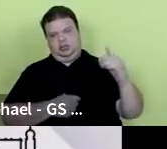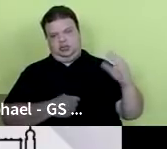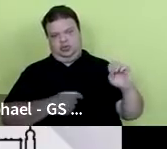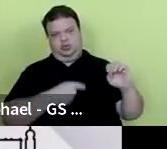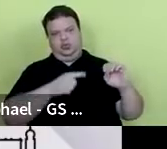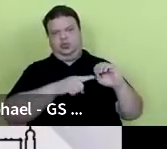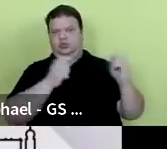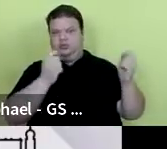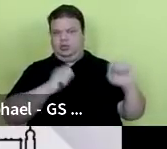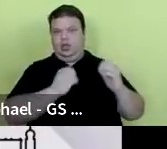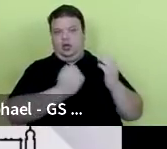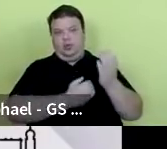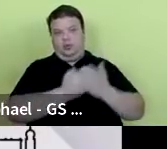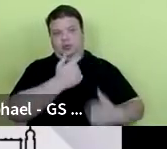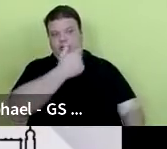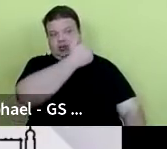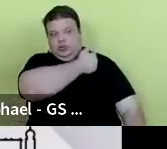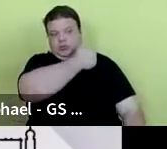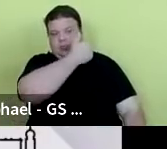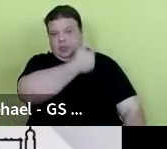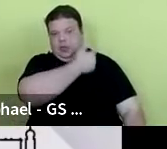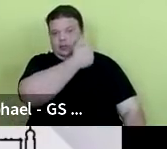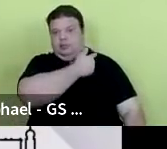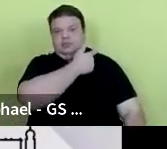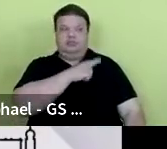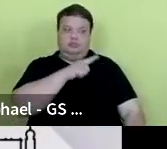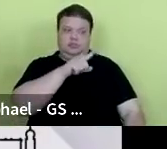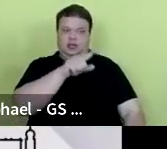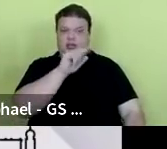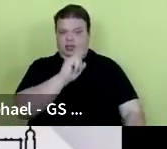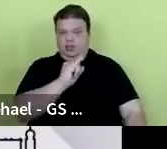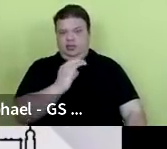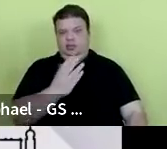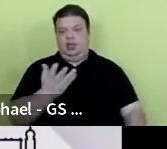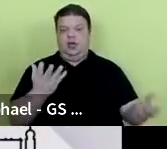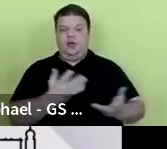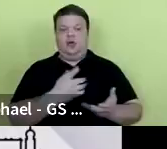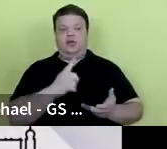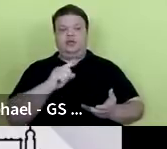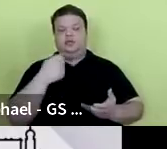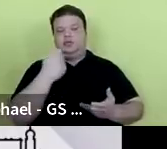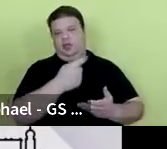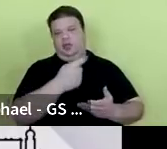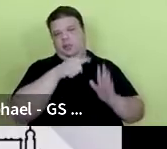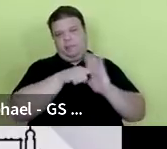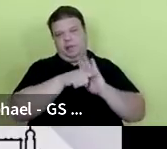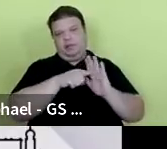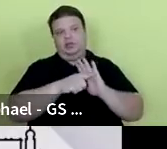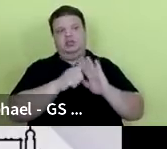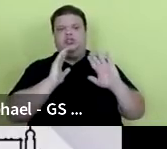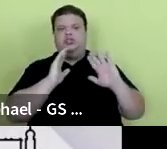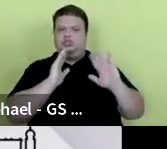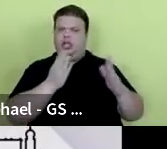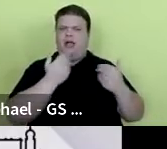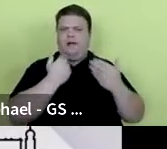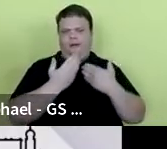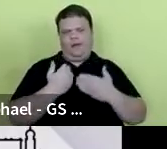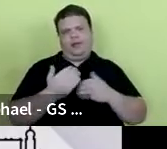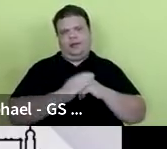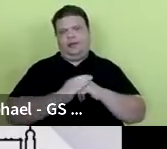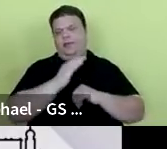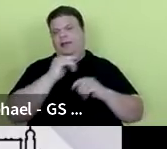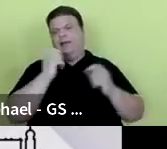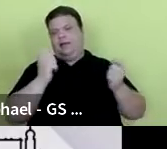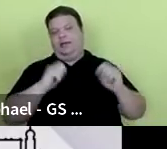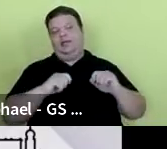ensino médio, fez a iniciação científica, e hoje é um pesquisador, nós temos, nós temos conversado muito na Fiocruz